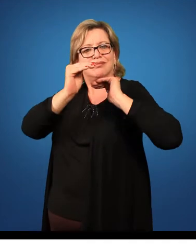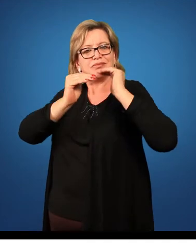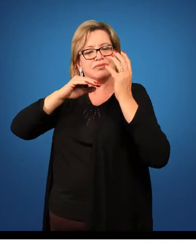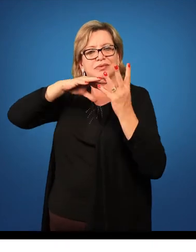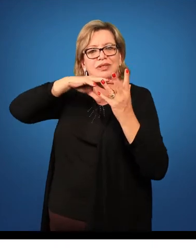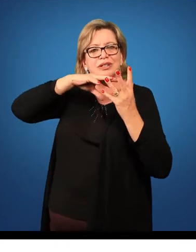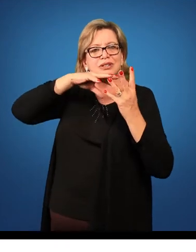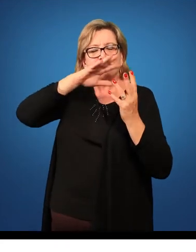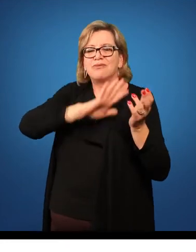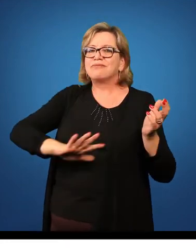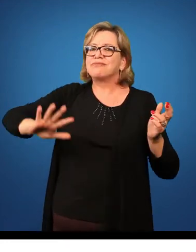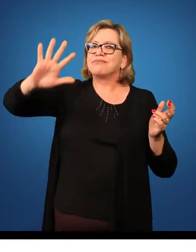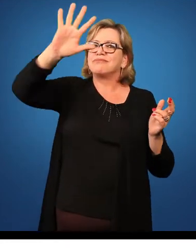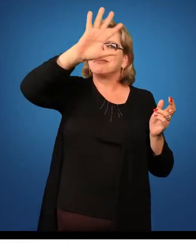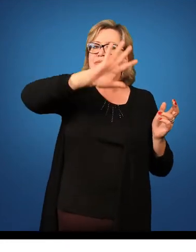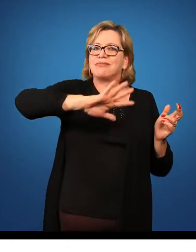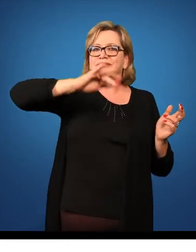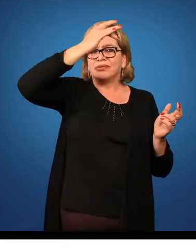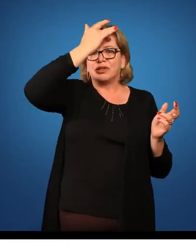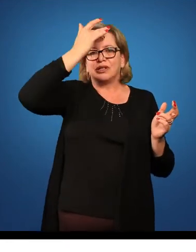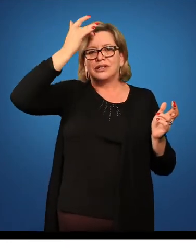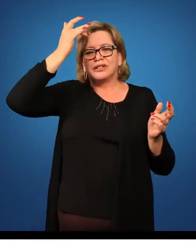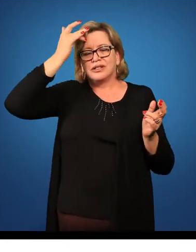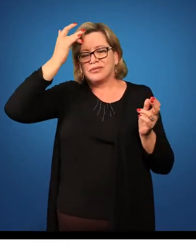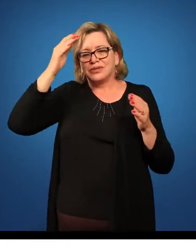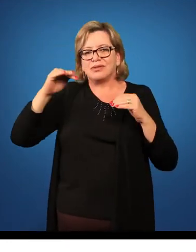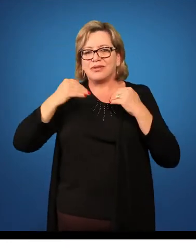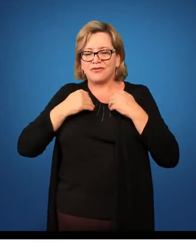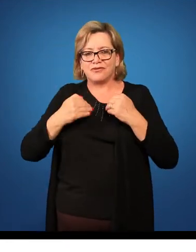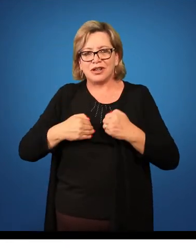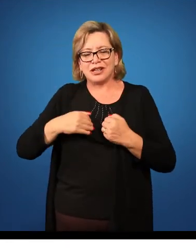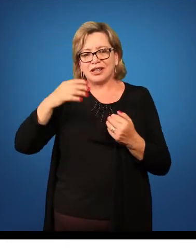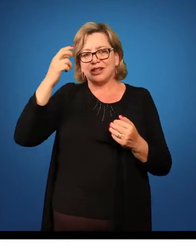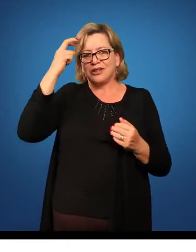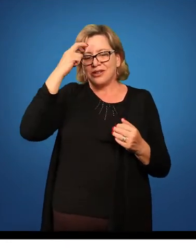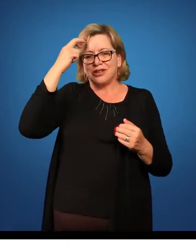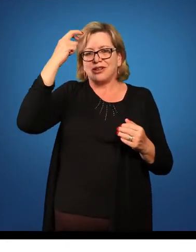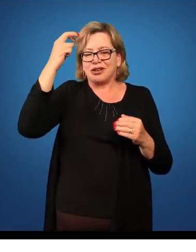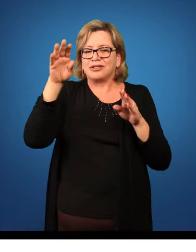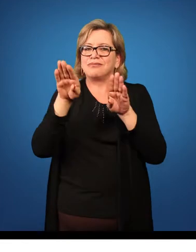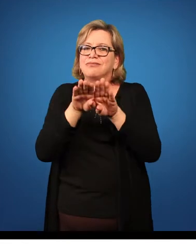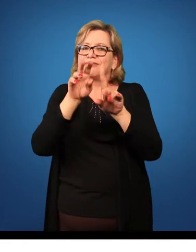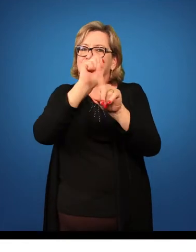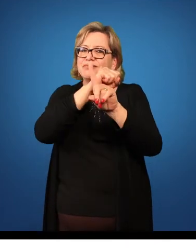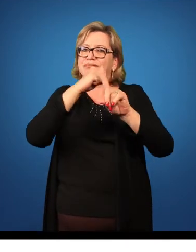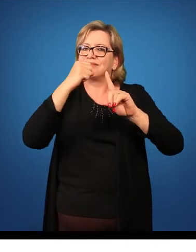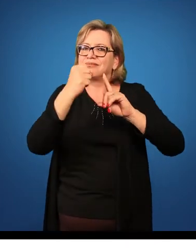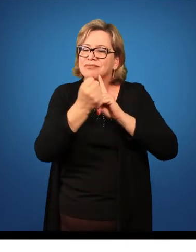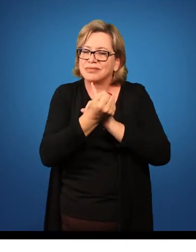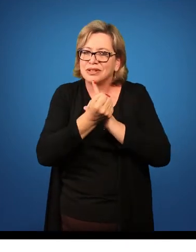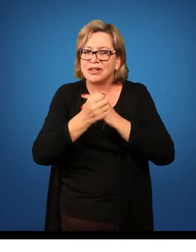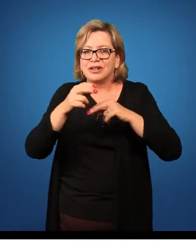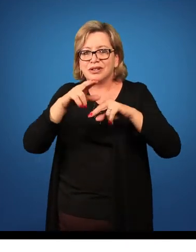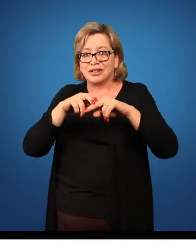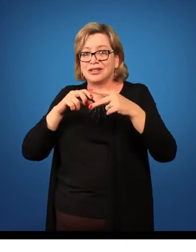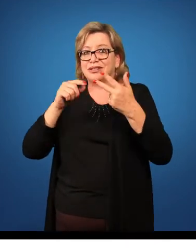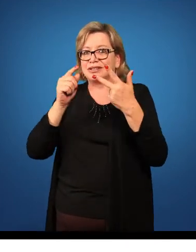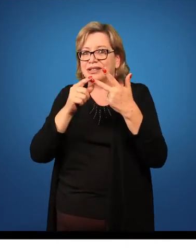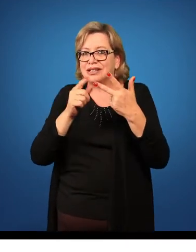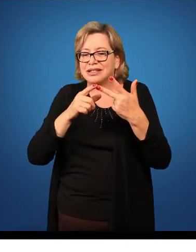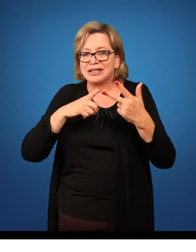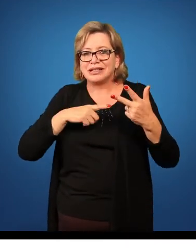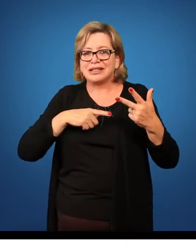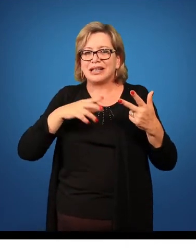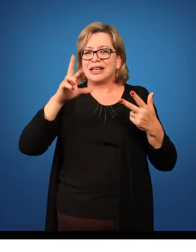global da pessoa de forma física, intelectual e social. Então, dentro dessa perspectiva, ele traz o